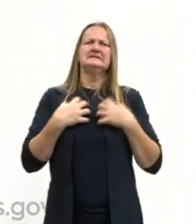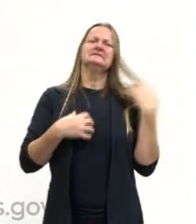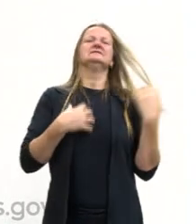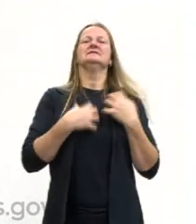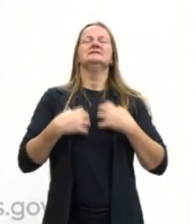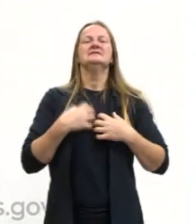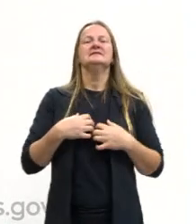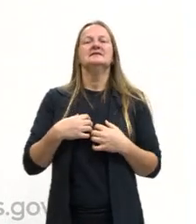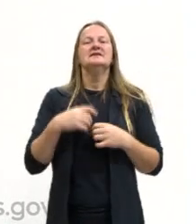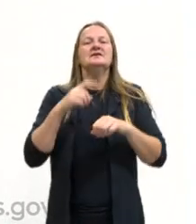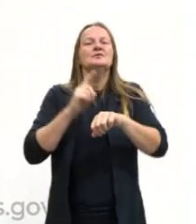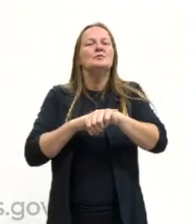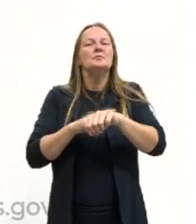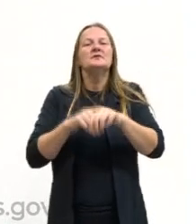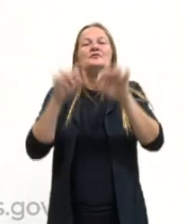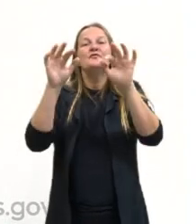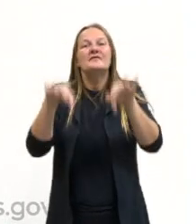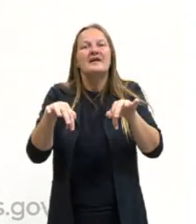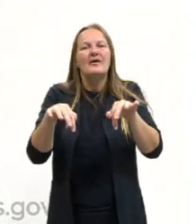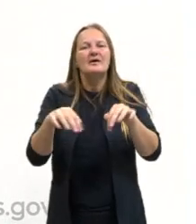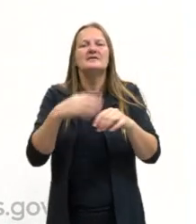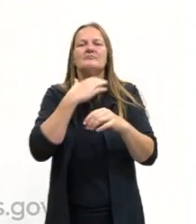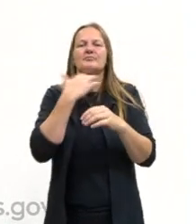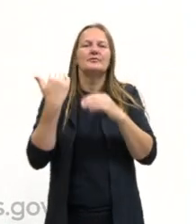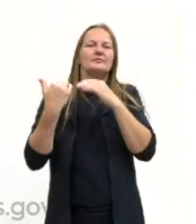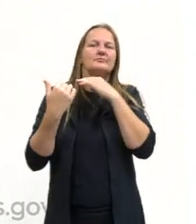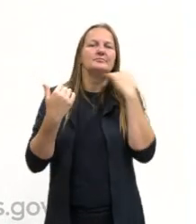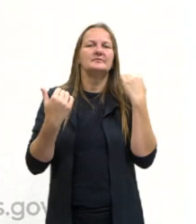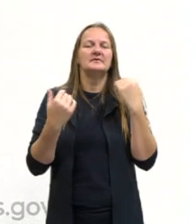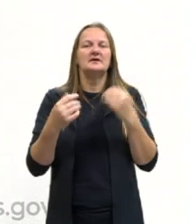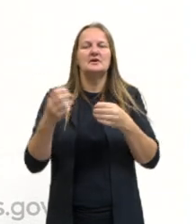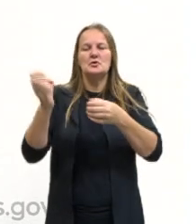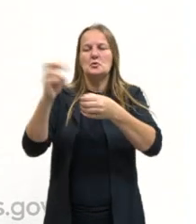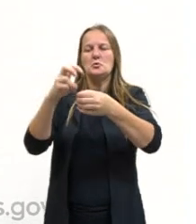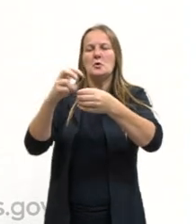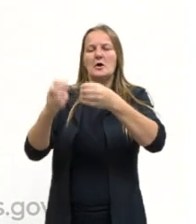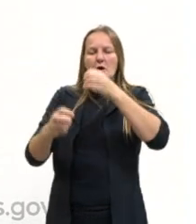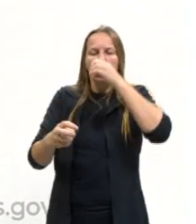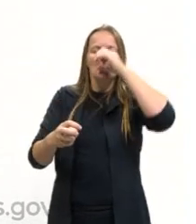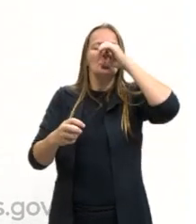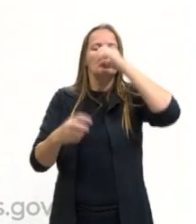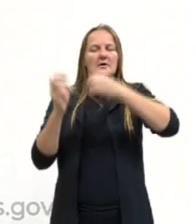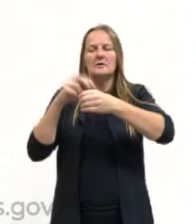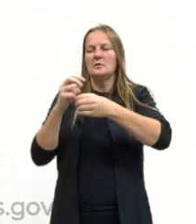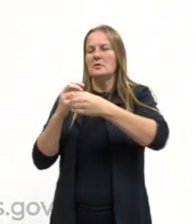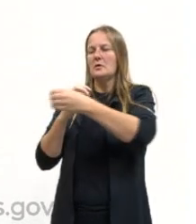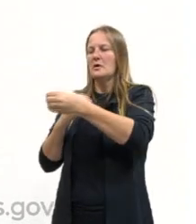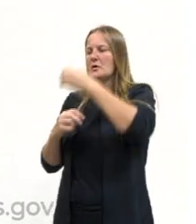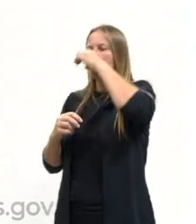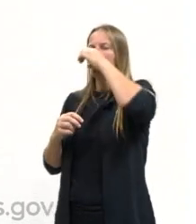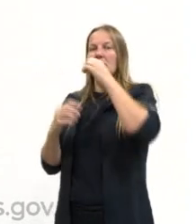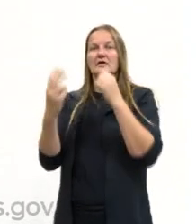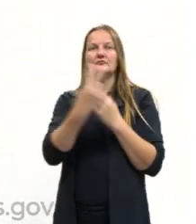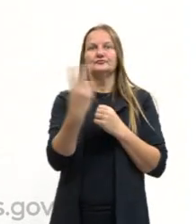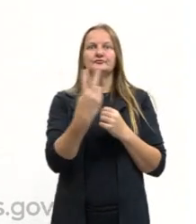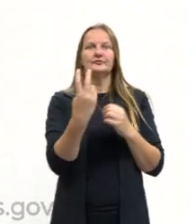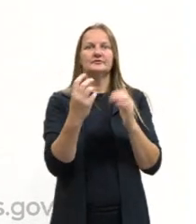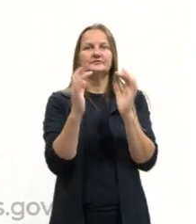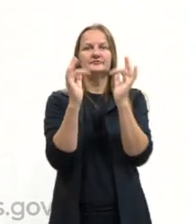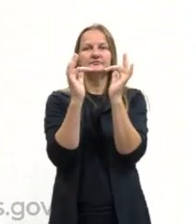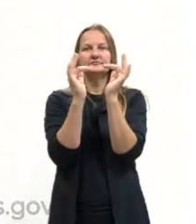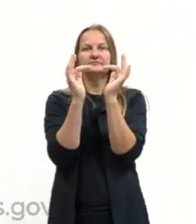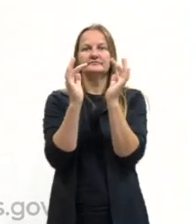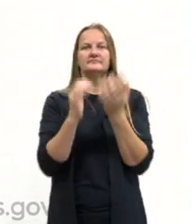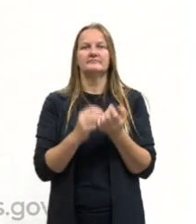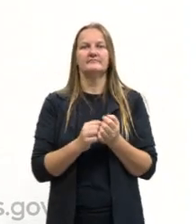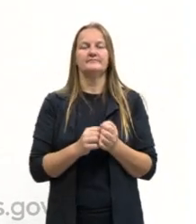morrendo ao final, porque eles tomam veneno. A gente já sabe que